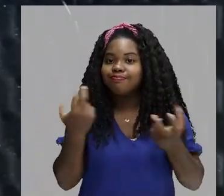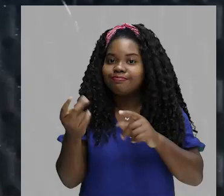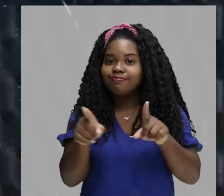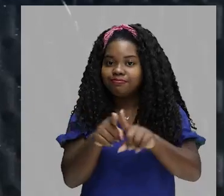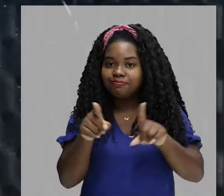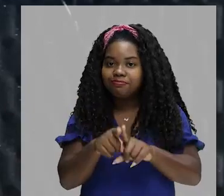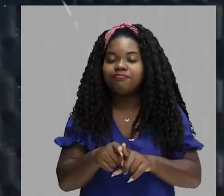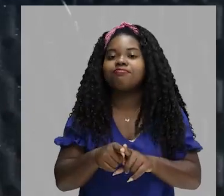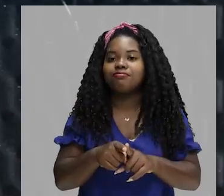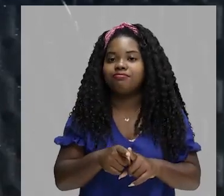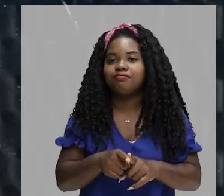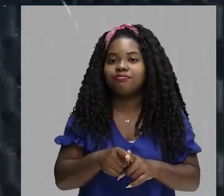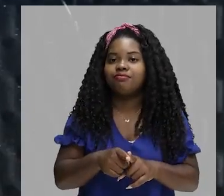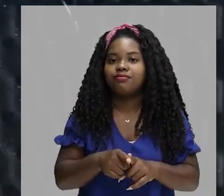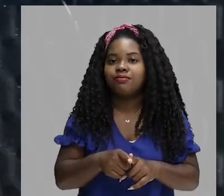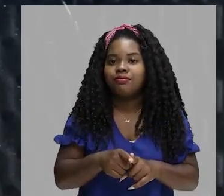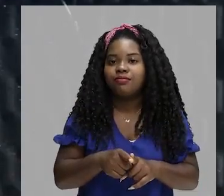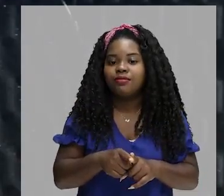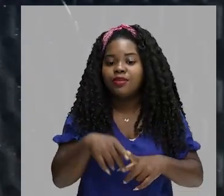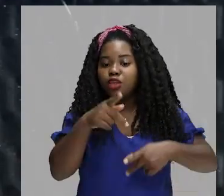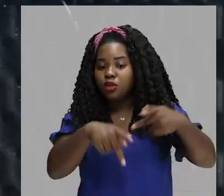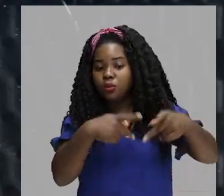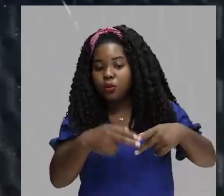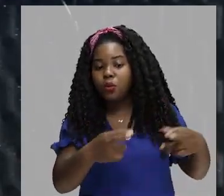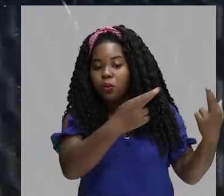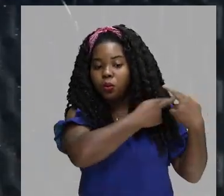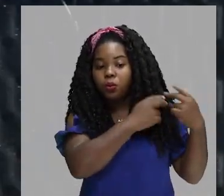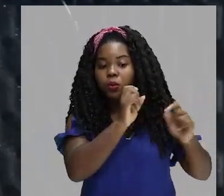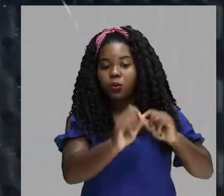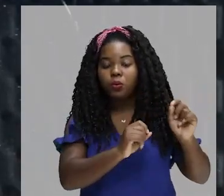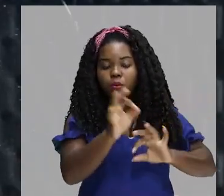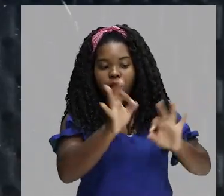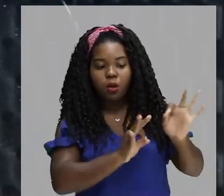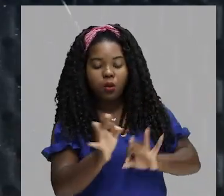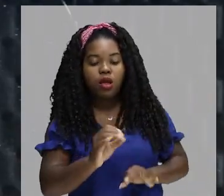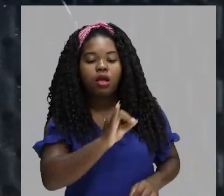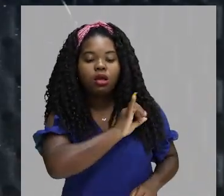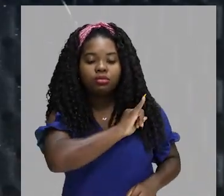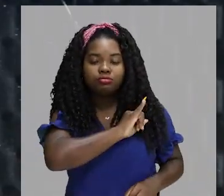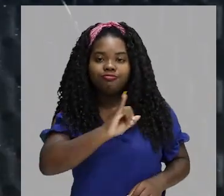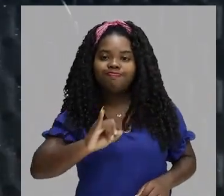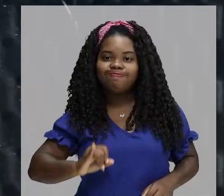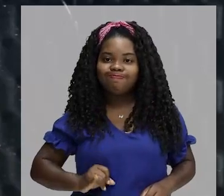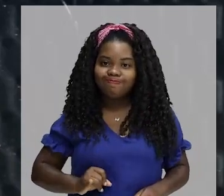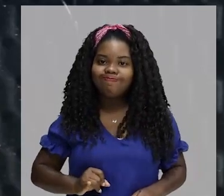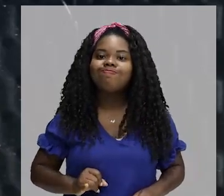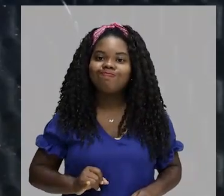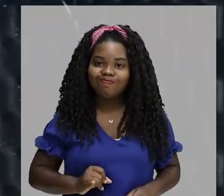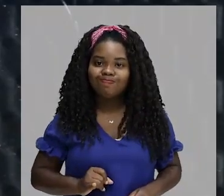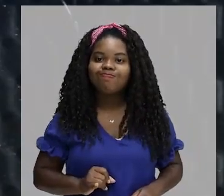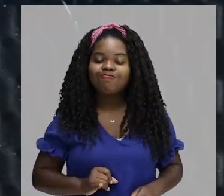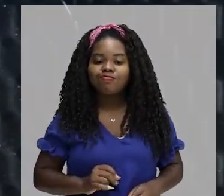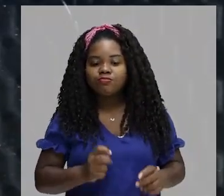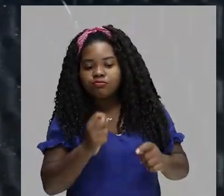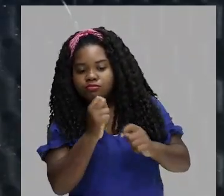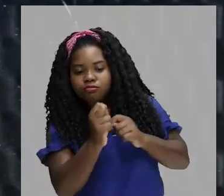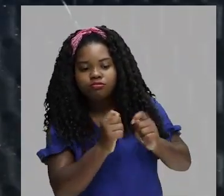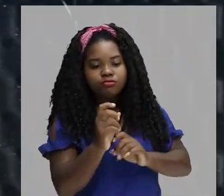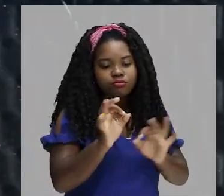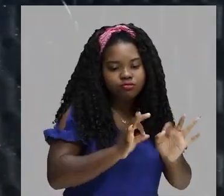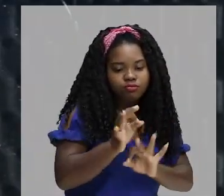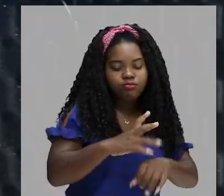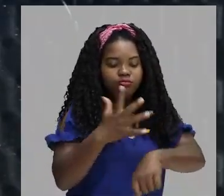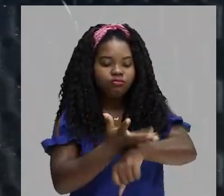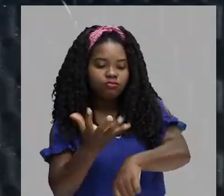que esse topo é que era responsável pela manutenção do império. Esse topo é que controlava as principais